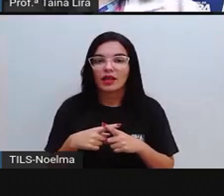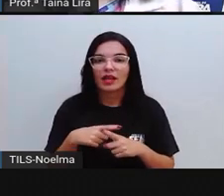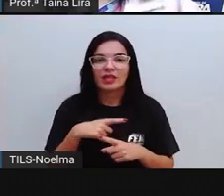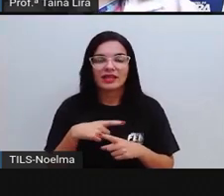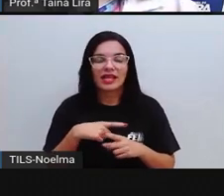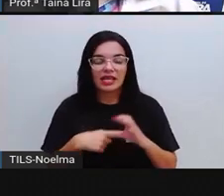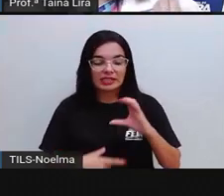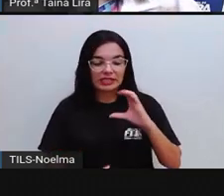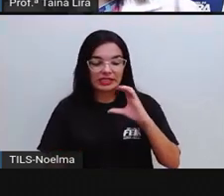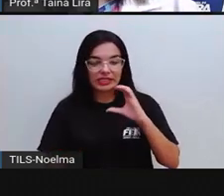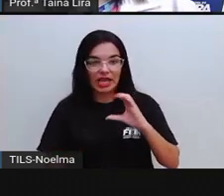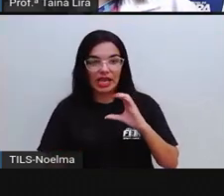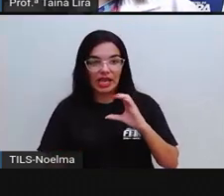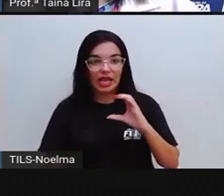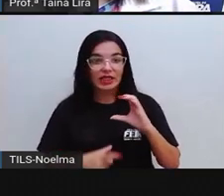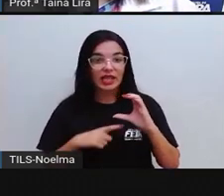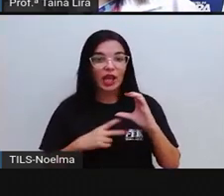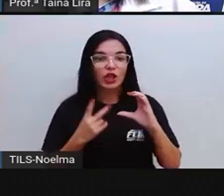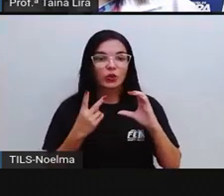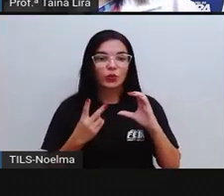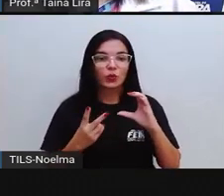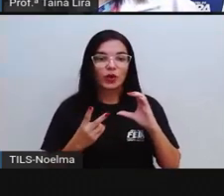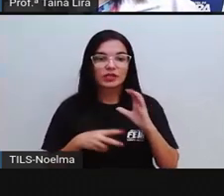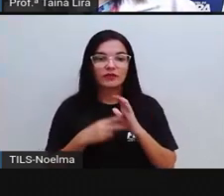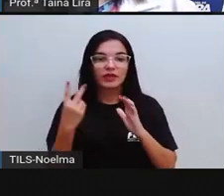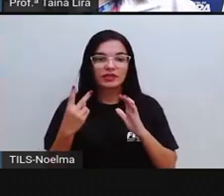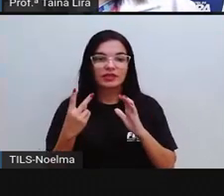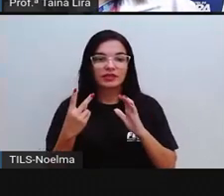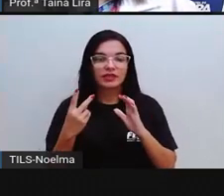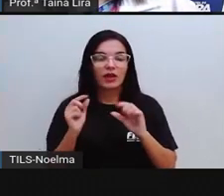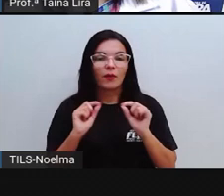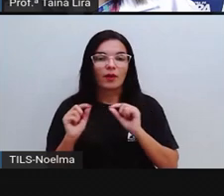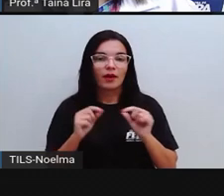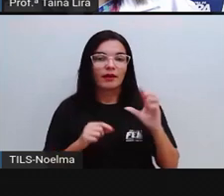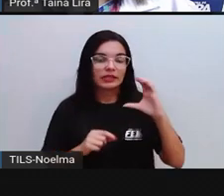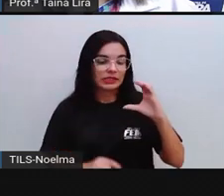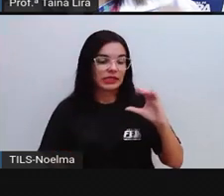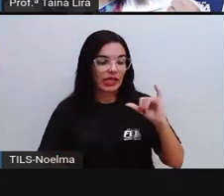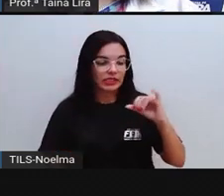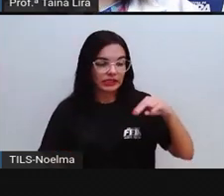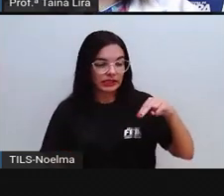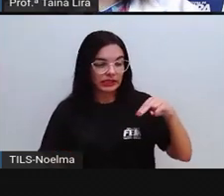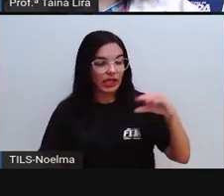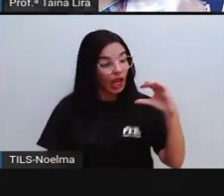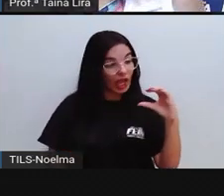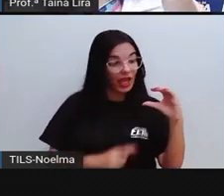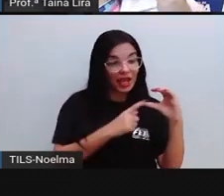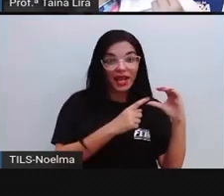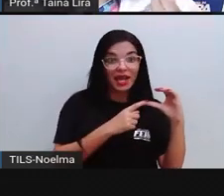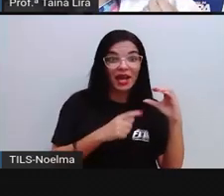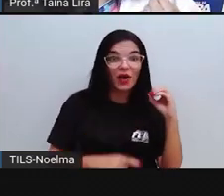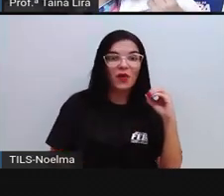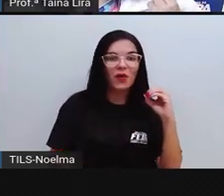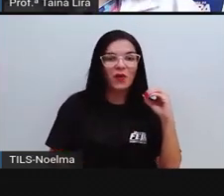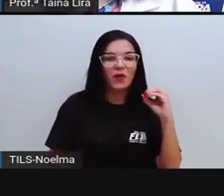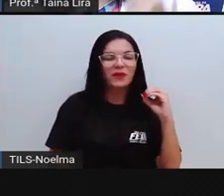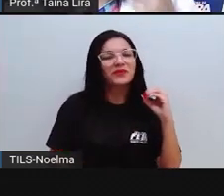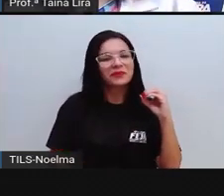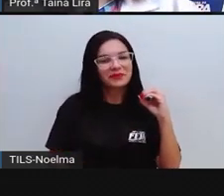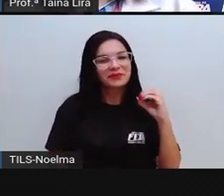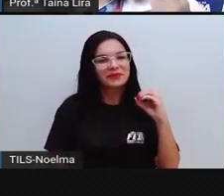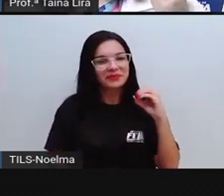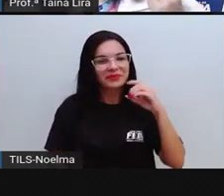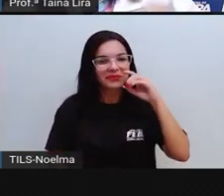a letra C aparece duas vezes, tá? Ela aparece aqui nessa sílaba, no iniciozinho da palavra, e aqui na segunda